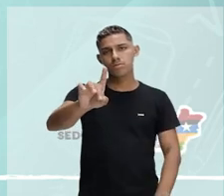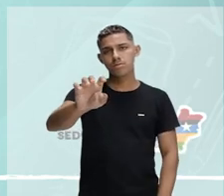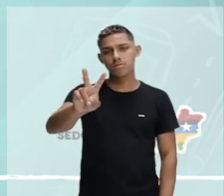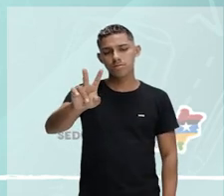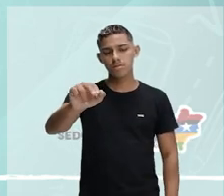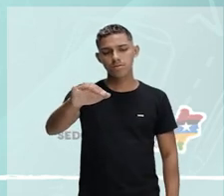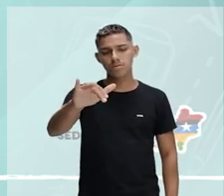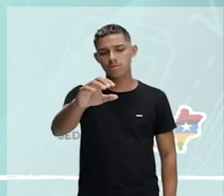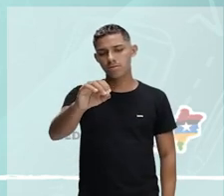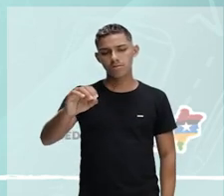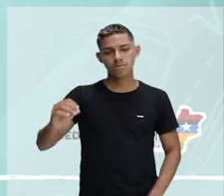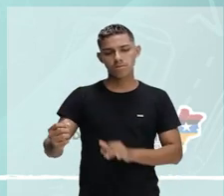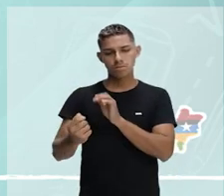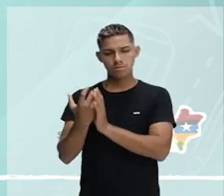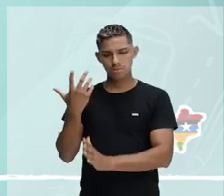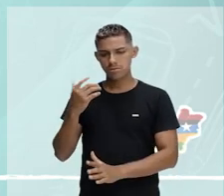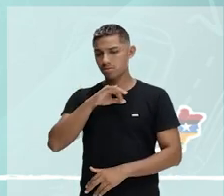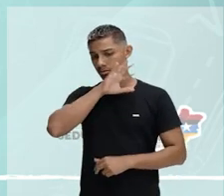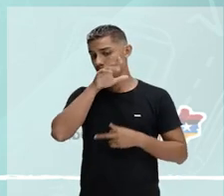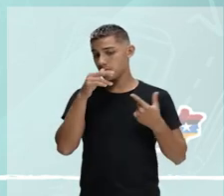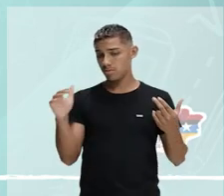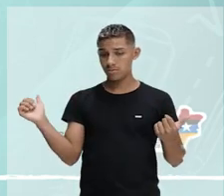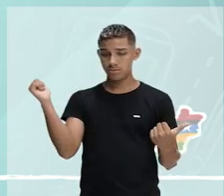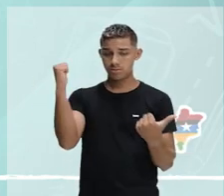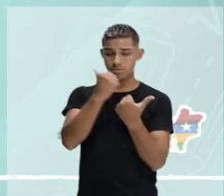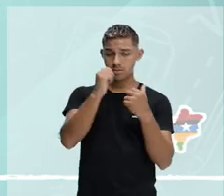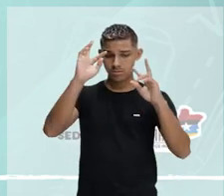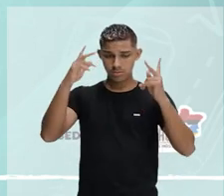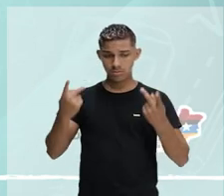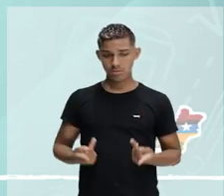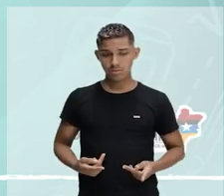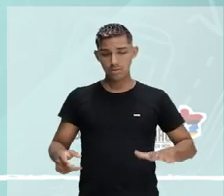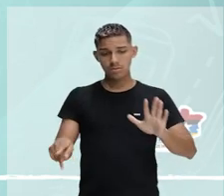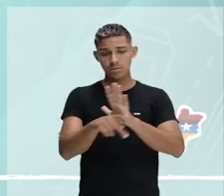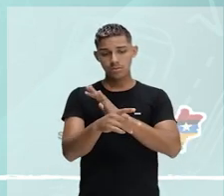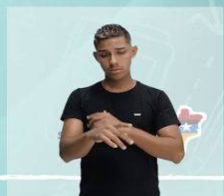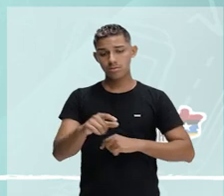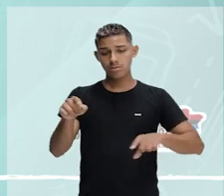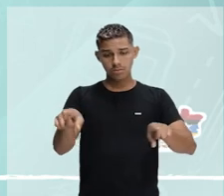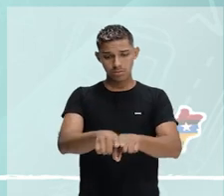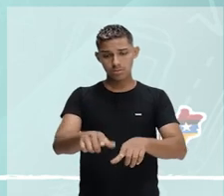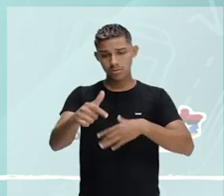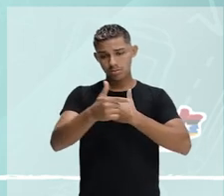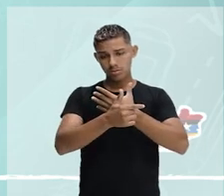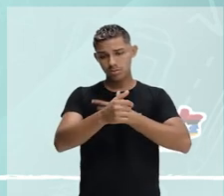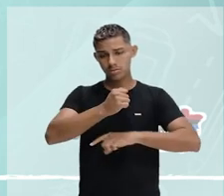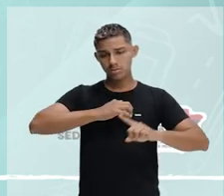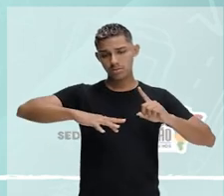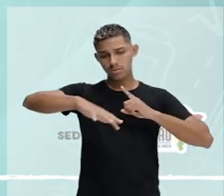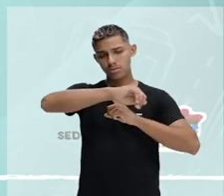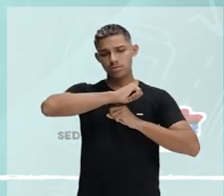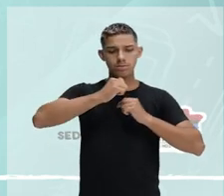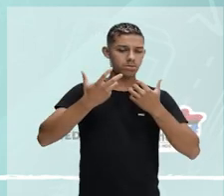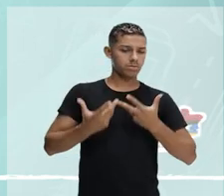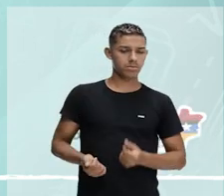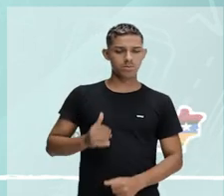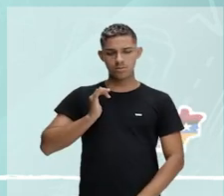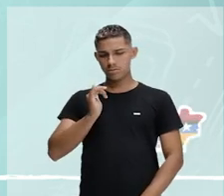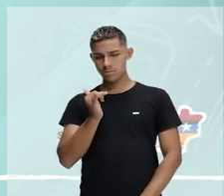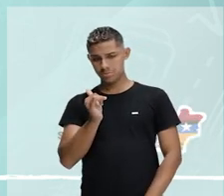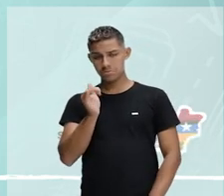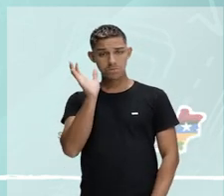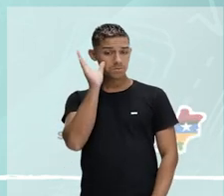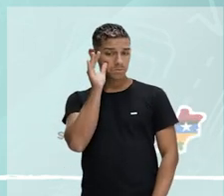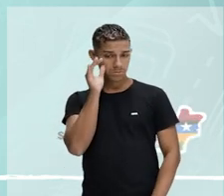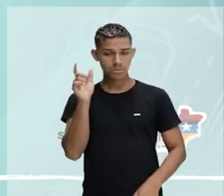em que os animais assumem posições humanas, assim, cada espécie de bicho tinha uma função na sociedade, permitindo uma narrativa interessante